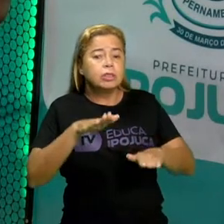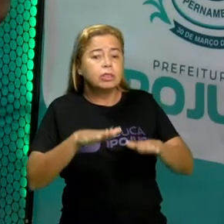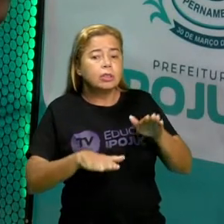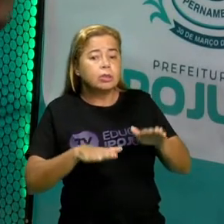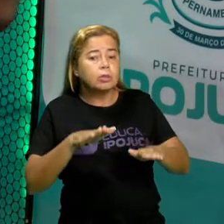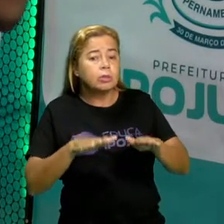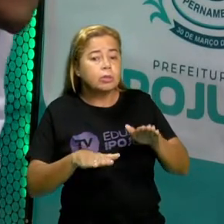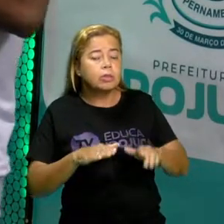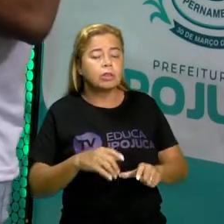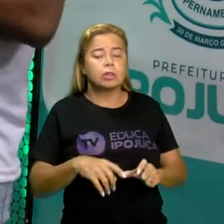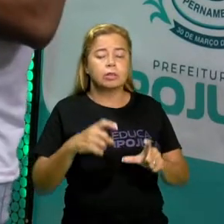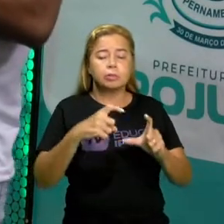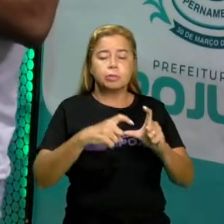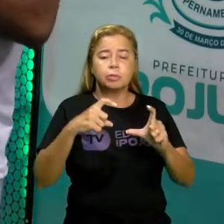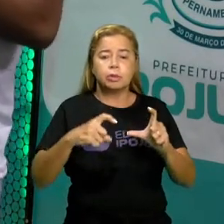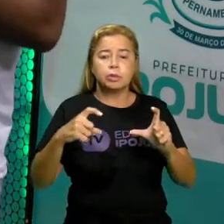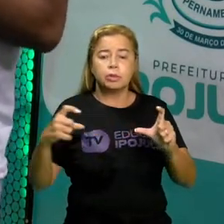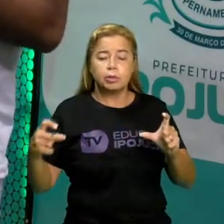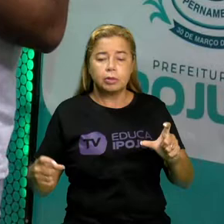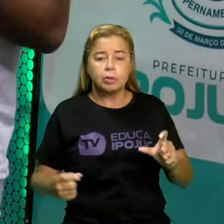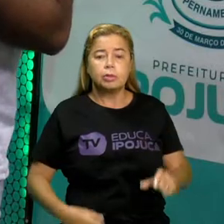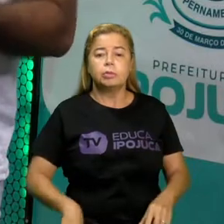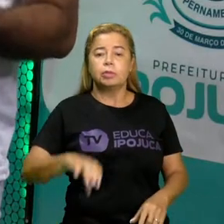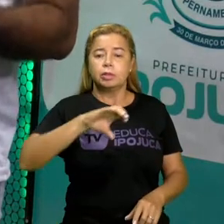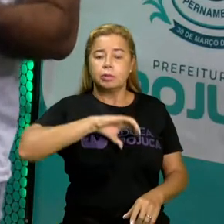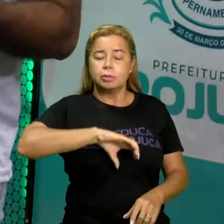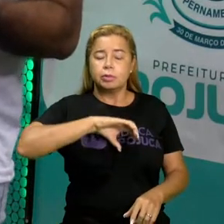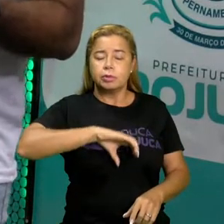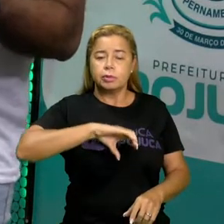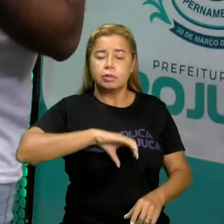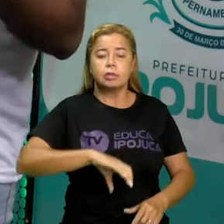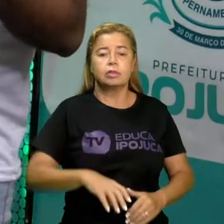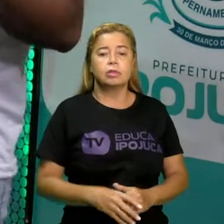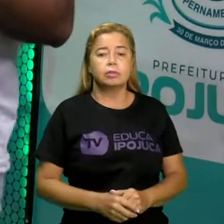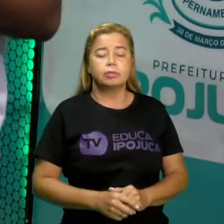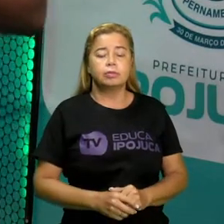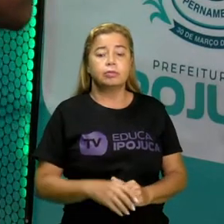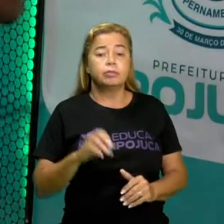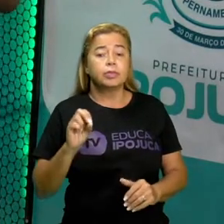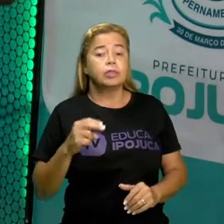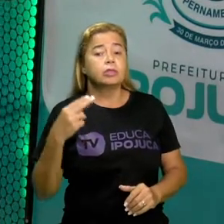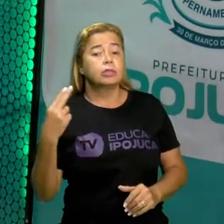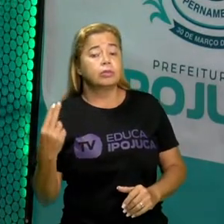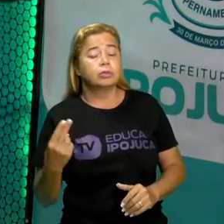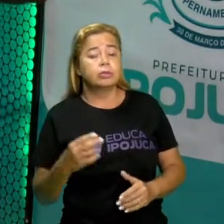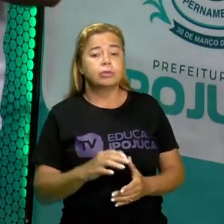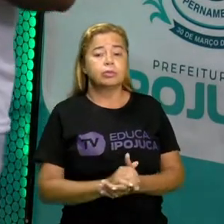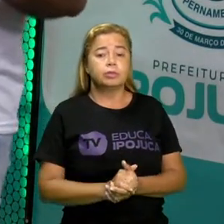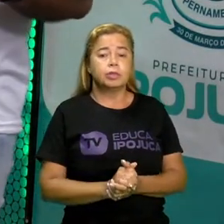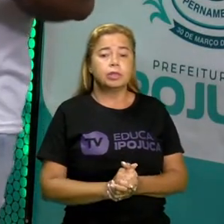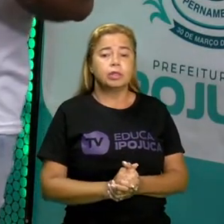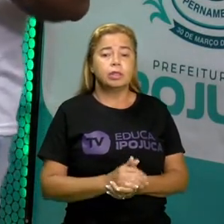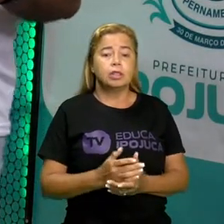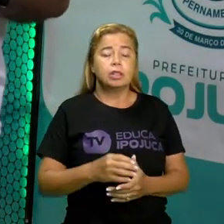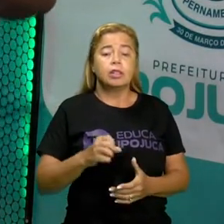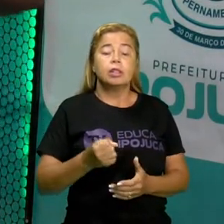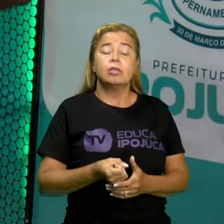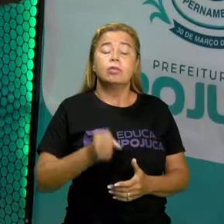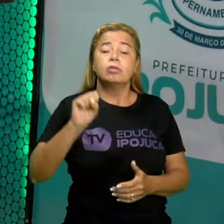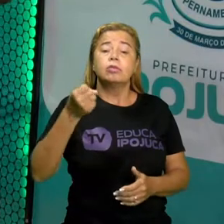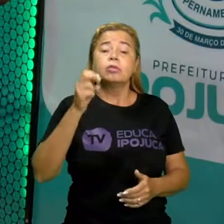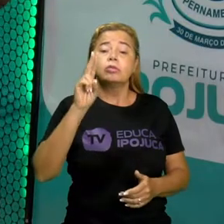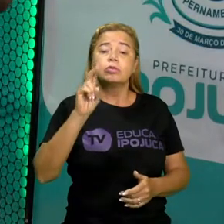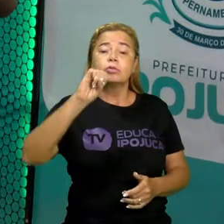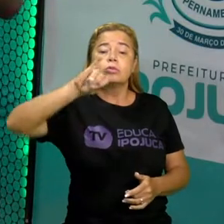pessoais do caso reto da língua portuguesa, ou seja, aqueles que são sujeitos de oração,